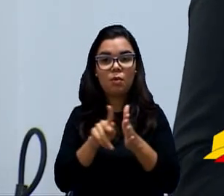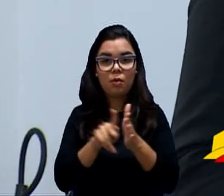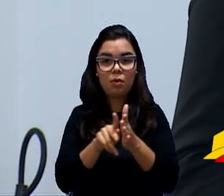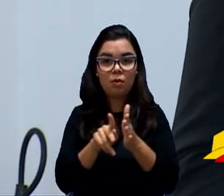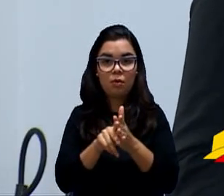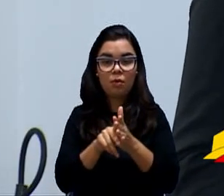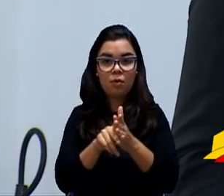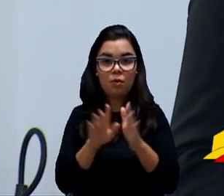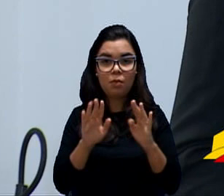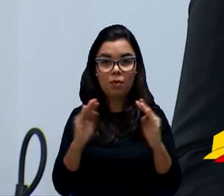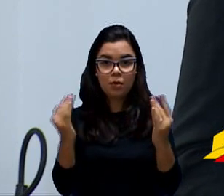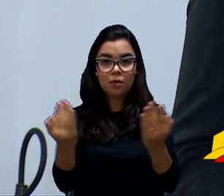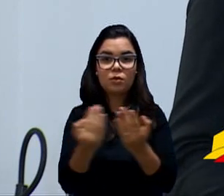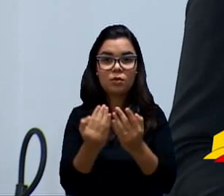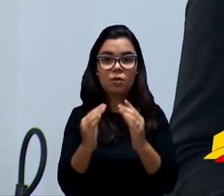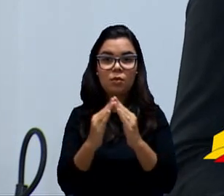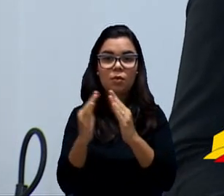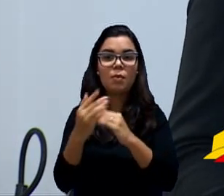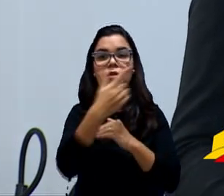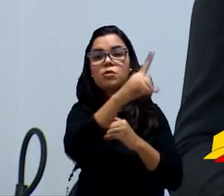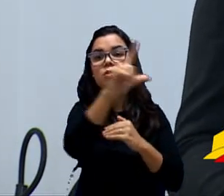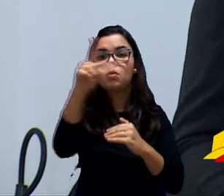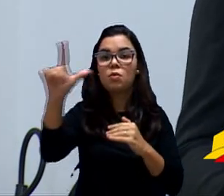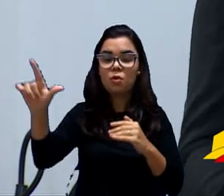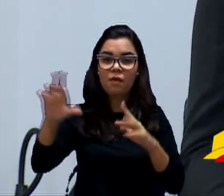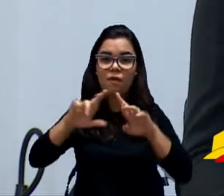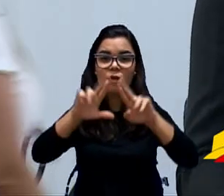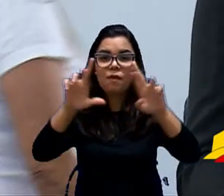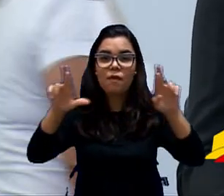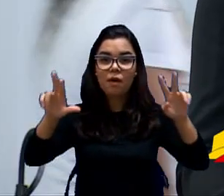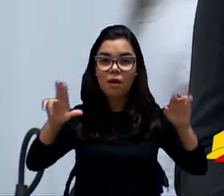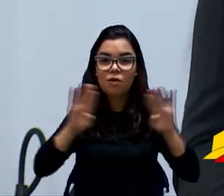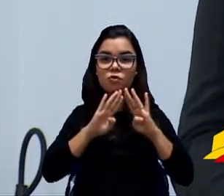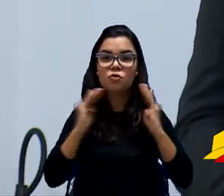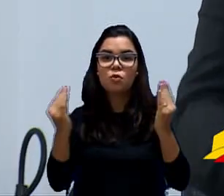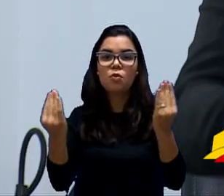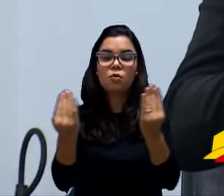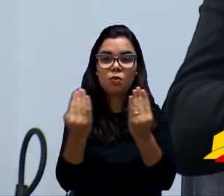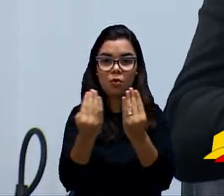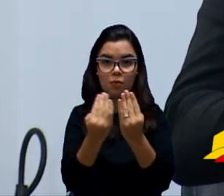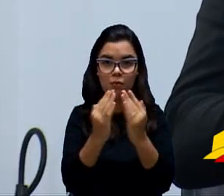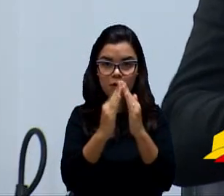condomínio onde eu resido, mas é o caso de diversos, de inúmeros condomínios